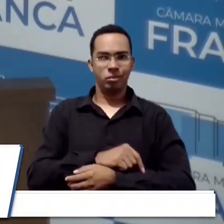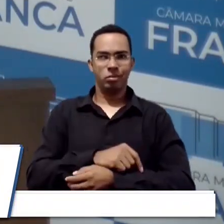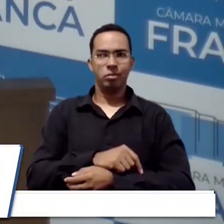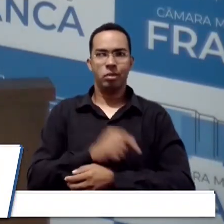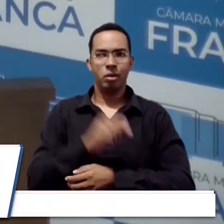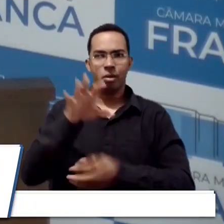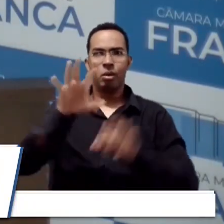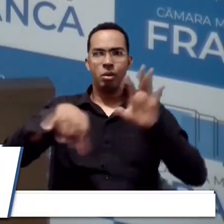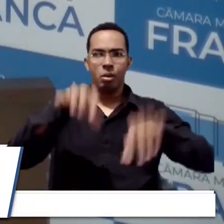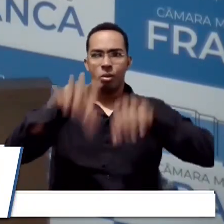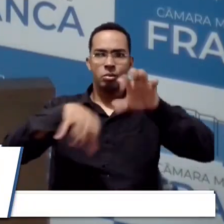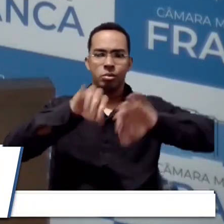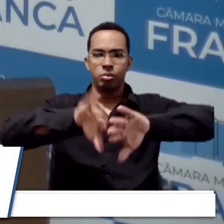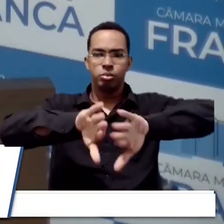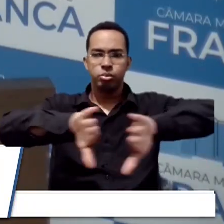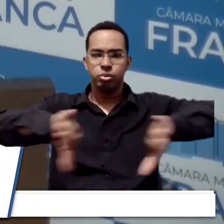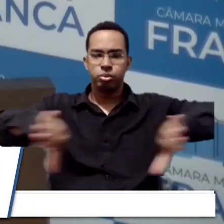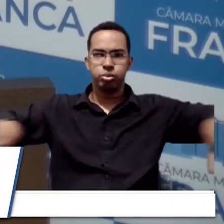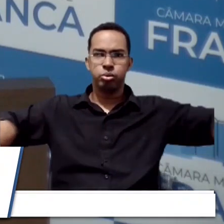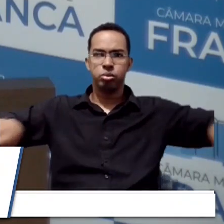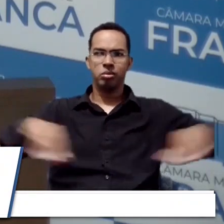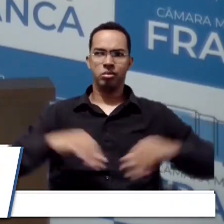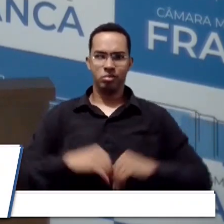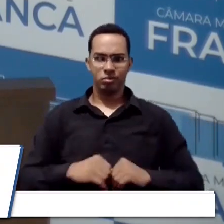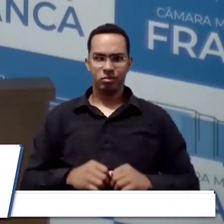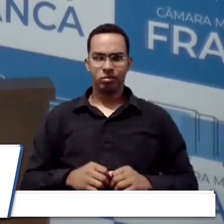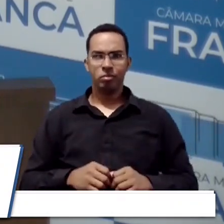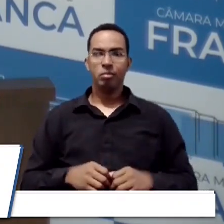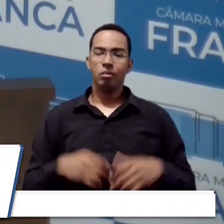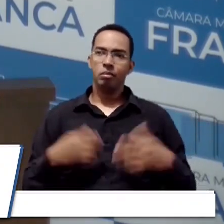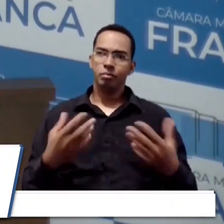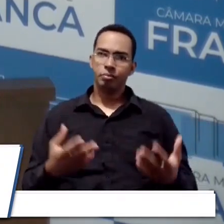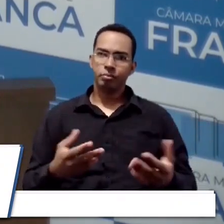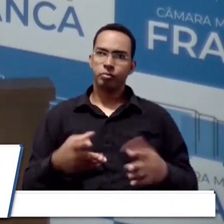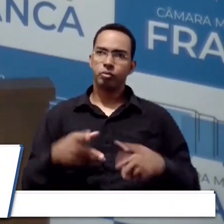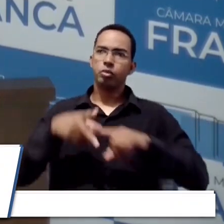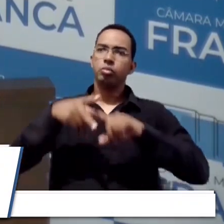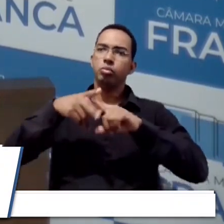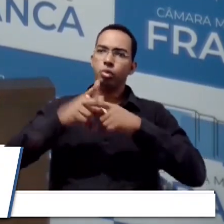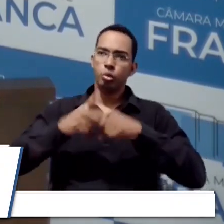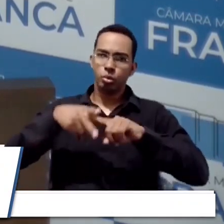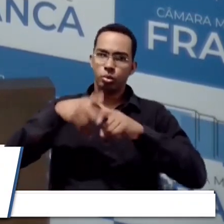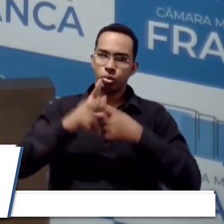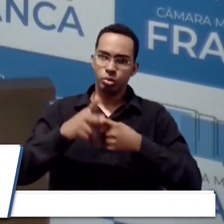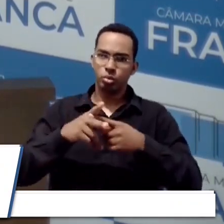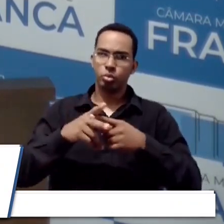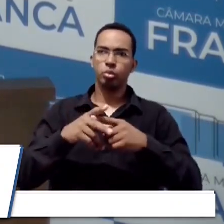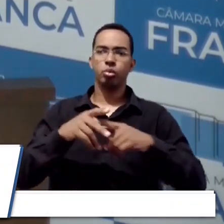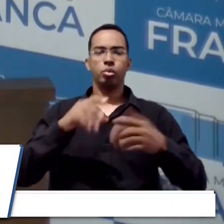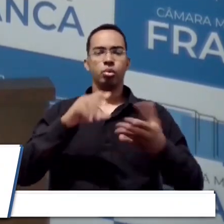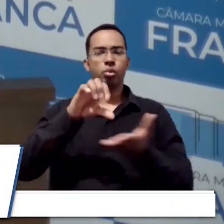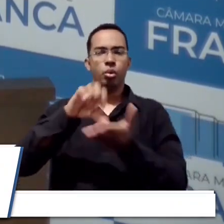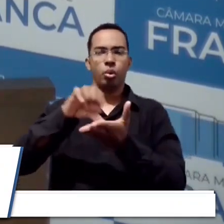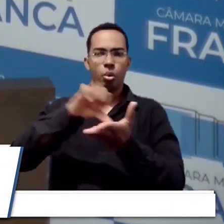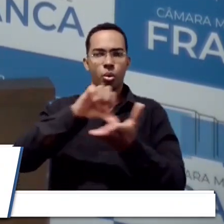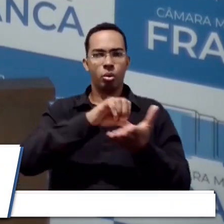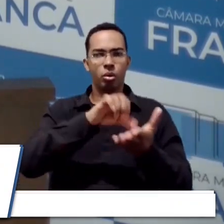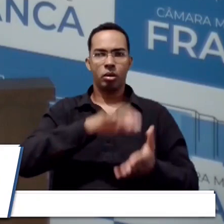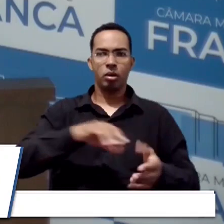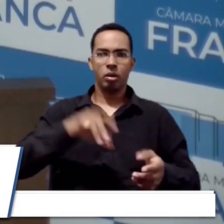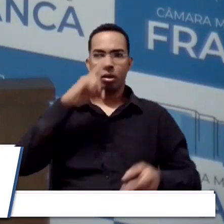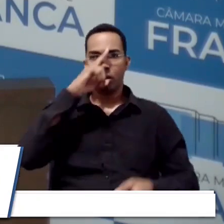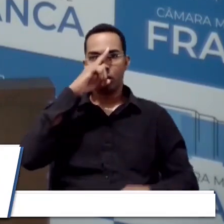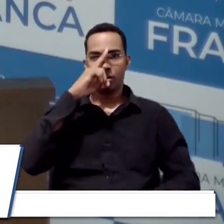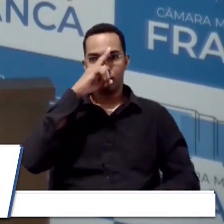lá fazer a limpeza. Então, a manutenção, o mapeamento das áreas de risco,